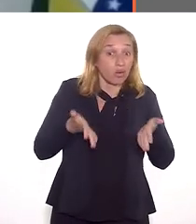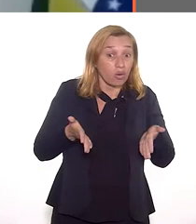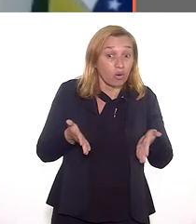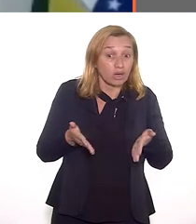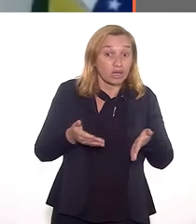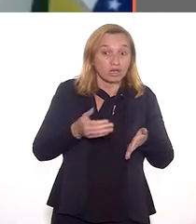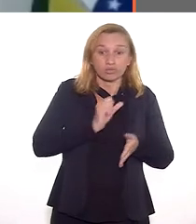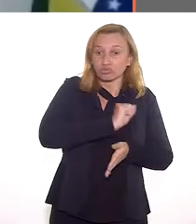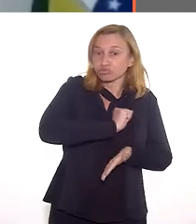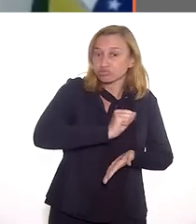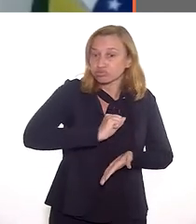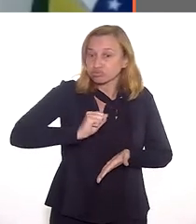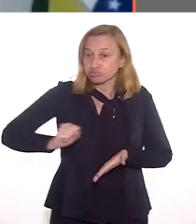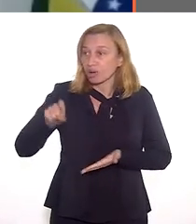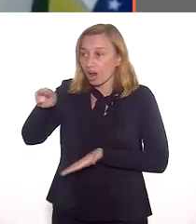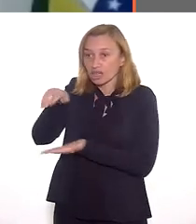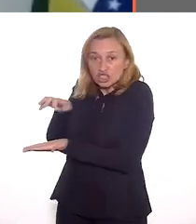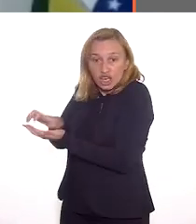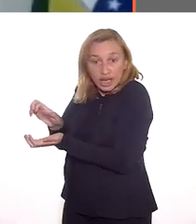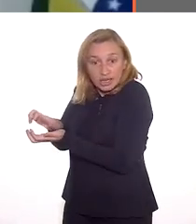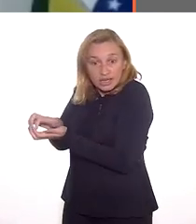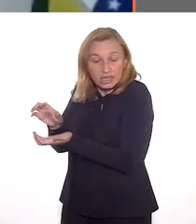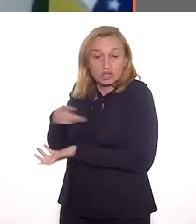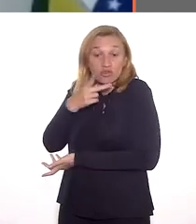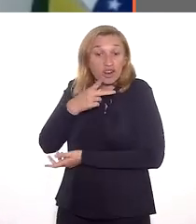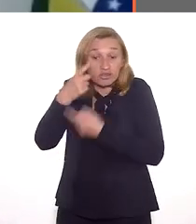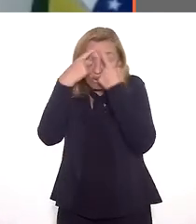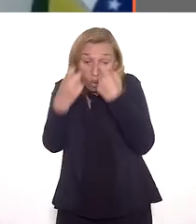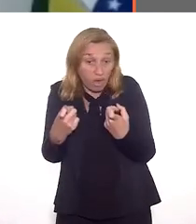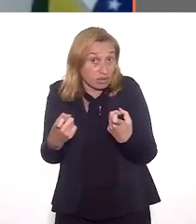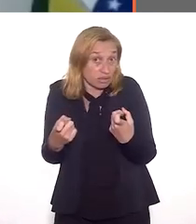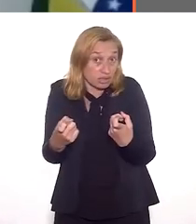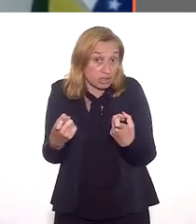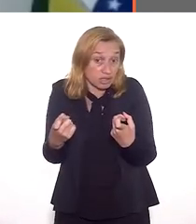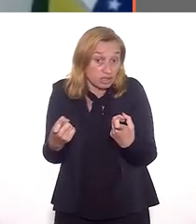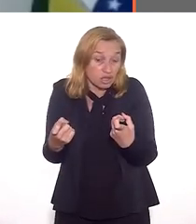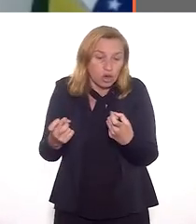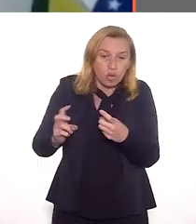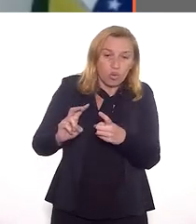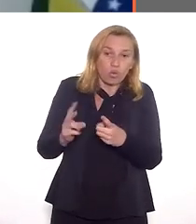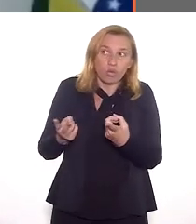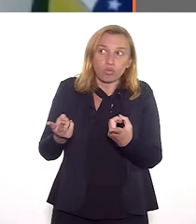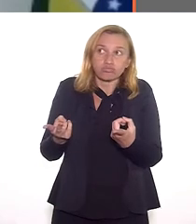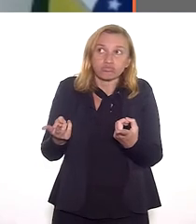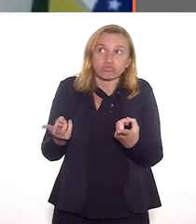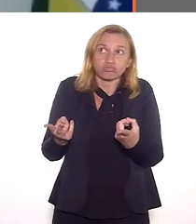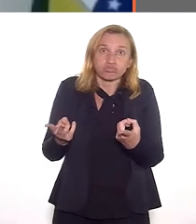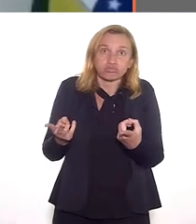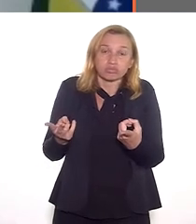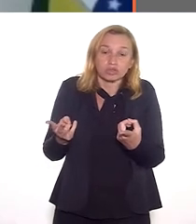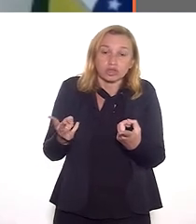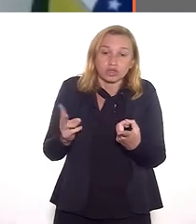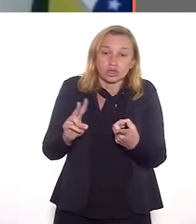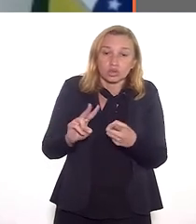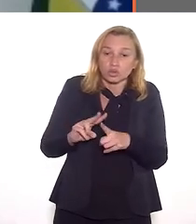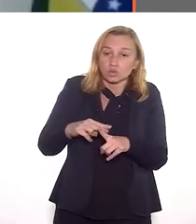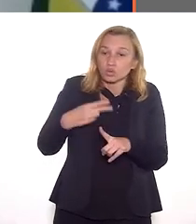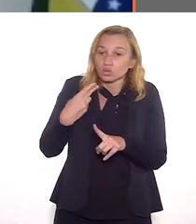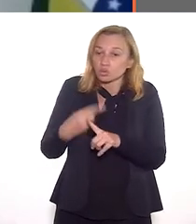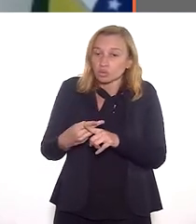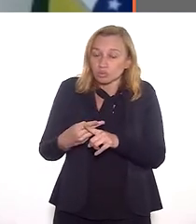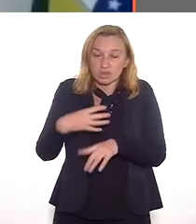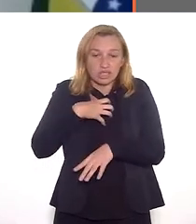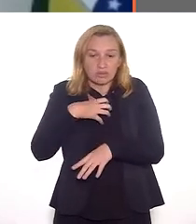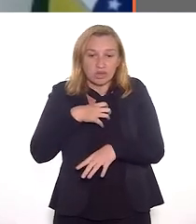ano na chacina do Jacarezinho. Então, assim, estou falando de violência com dupla, digamos,